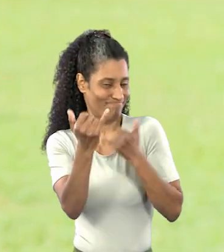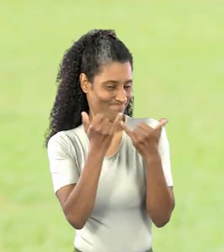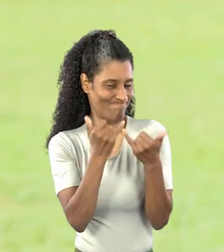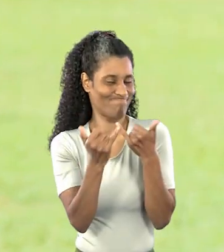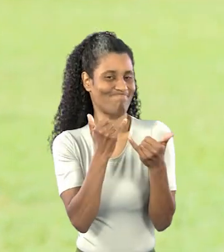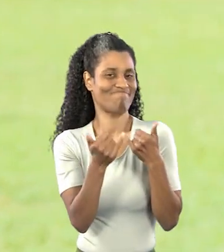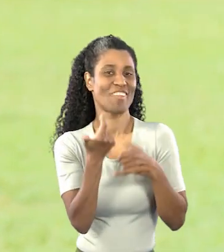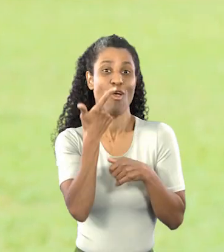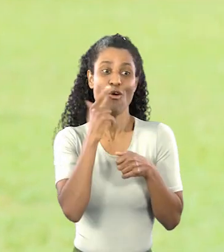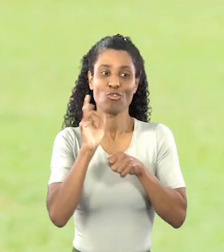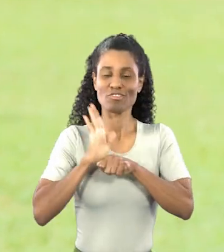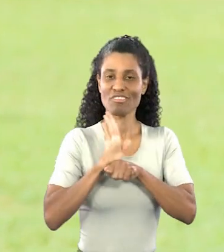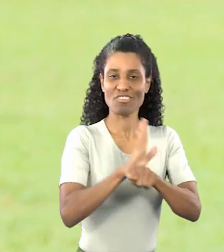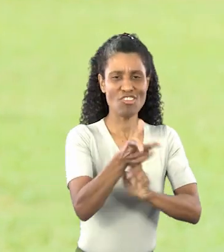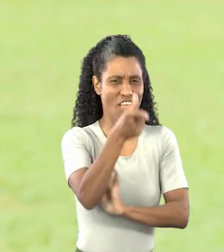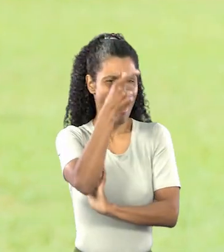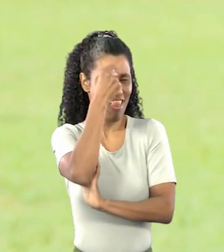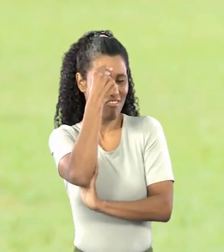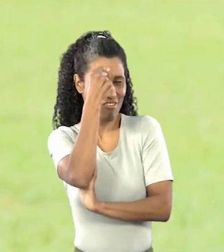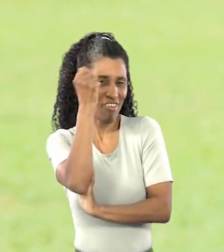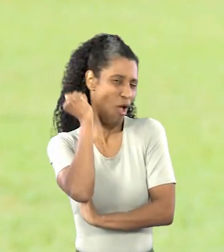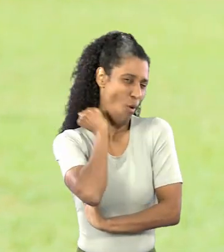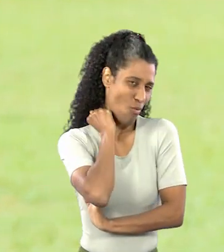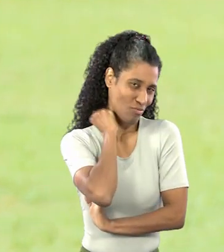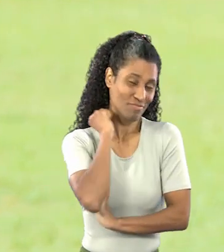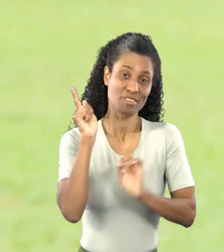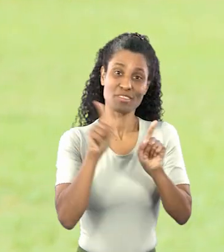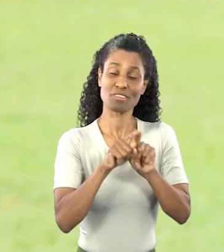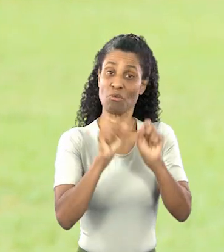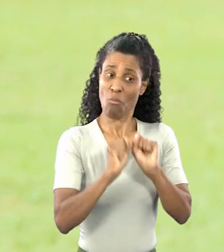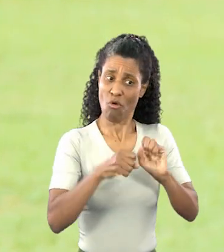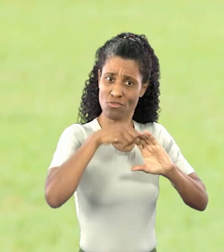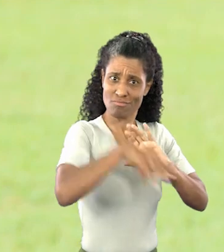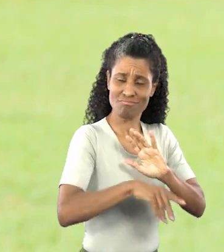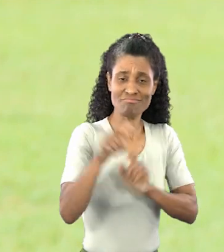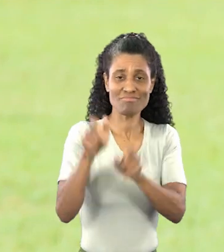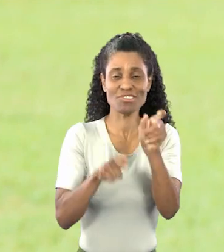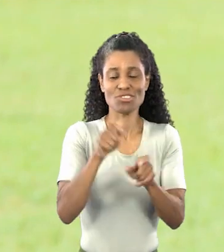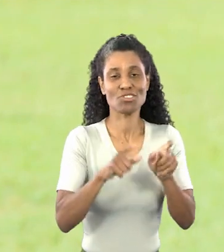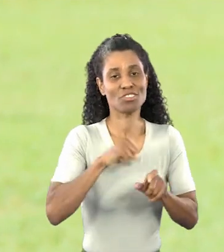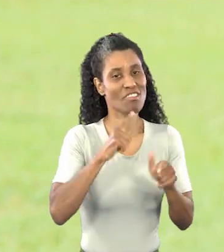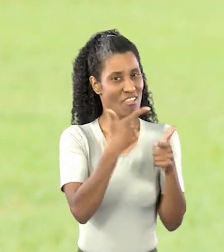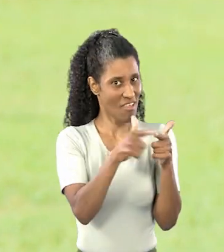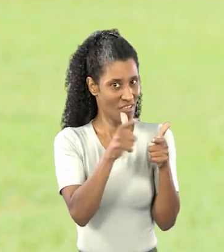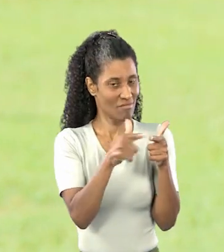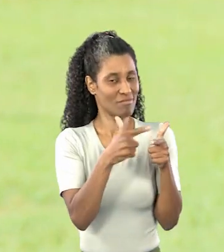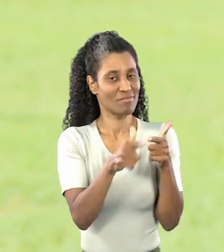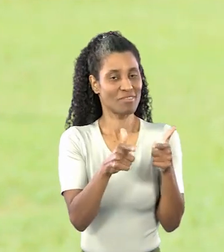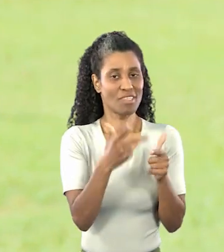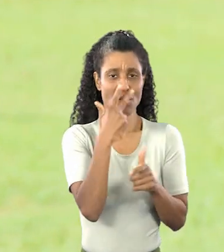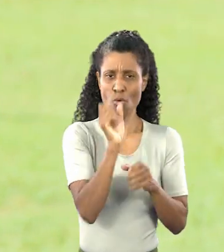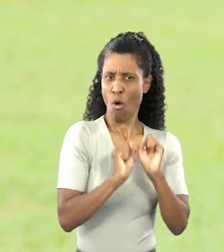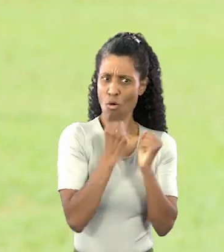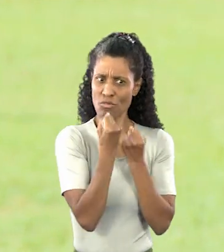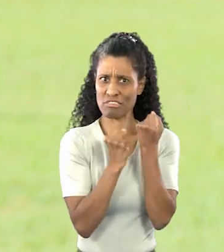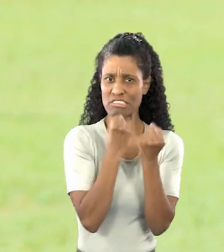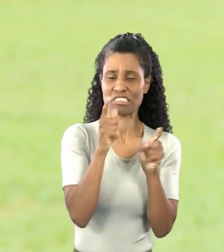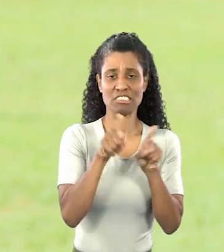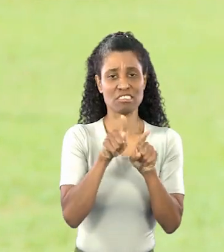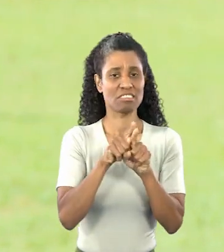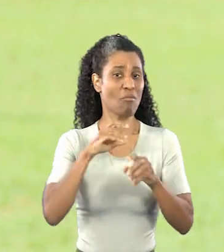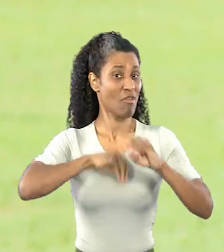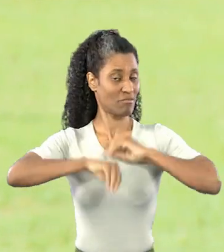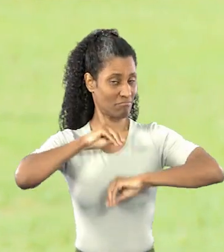cãozinho, por exemplo, ajudam a aliviar o estresse e podem beneficiar pessoas que sofrem de problemas, como